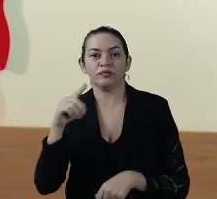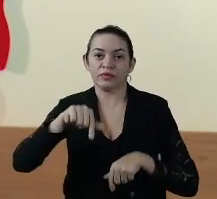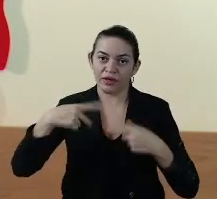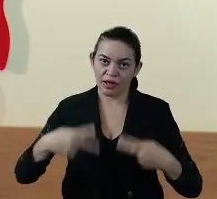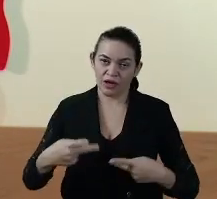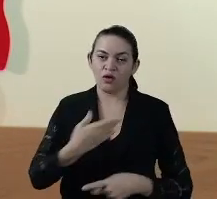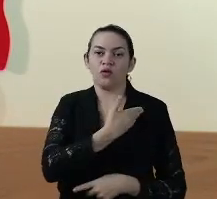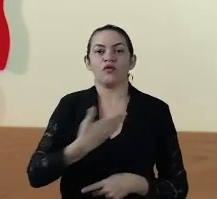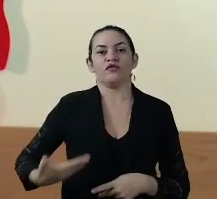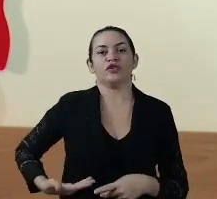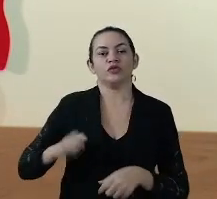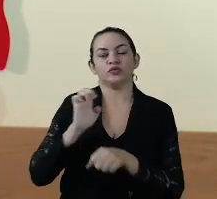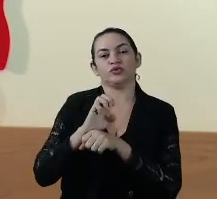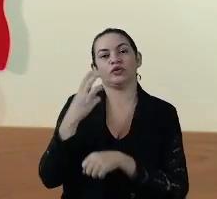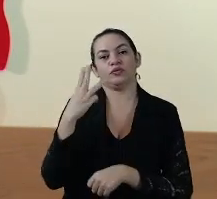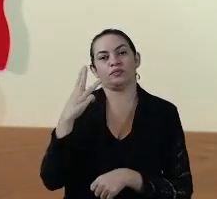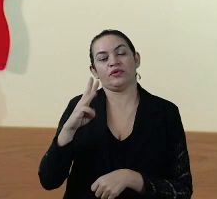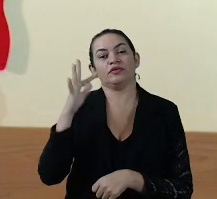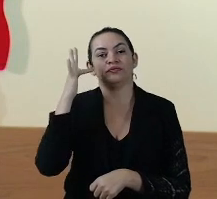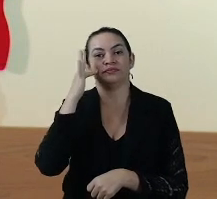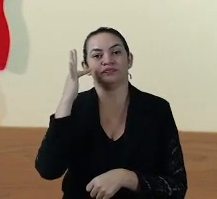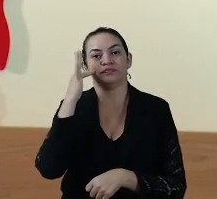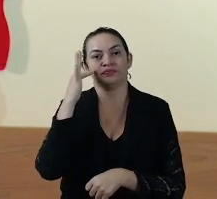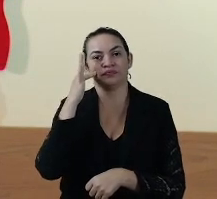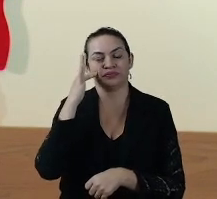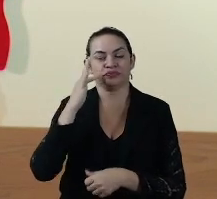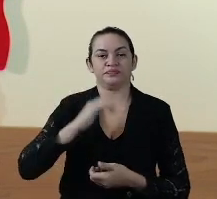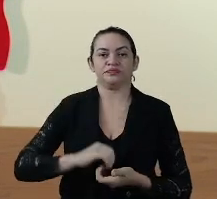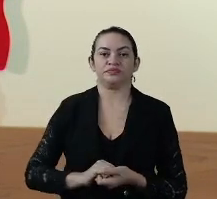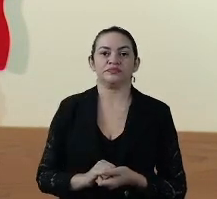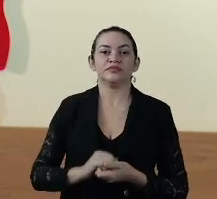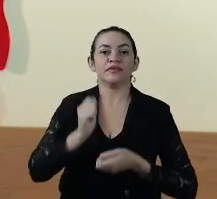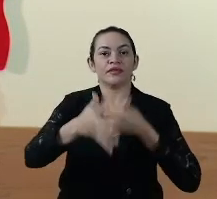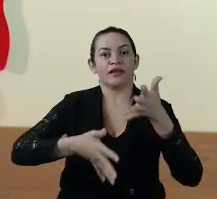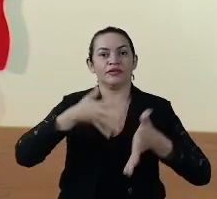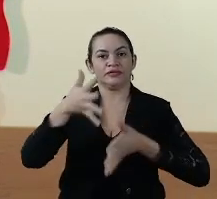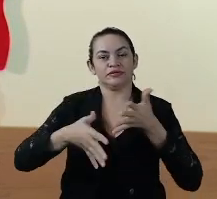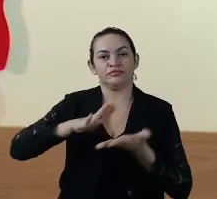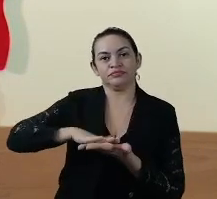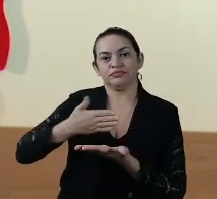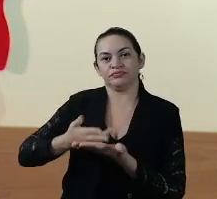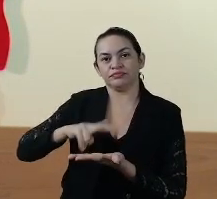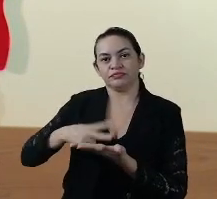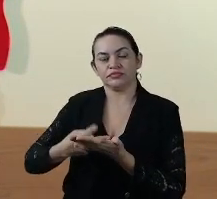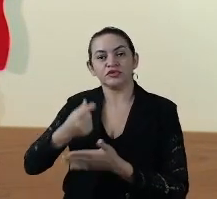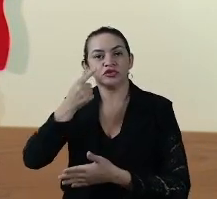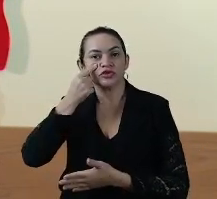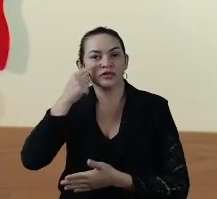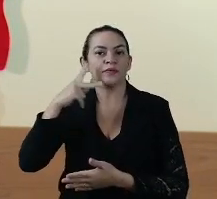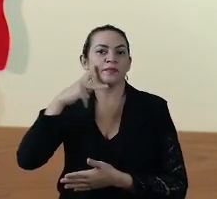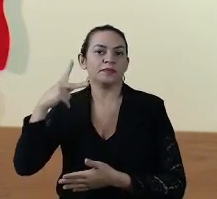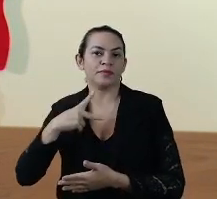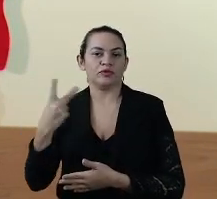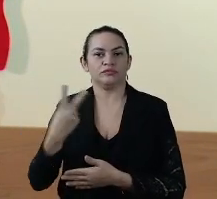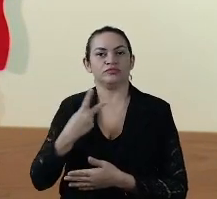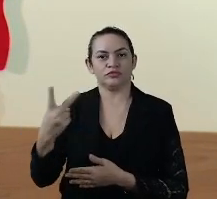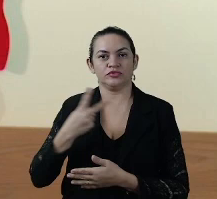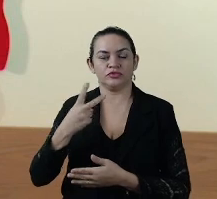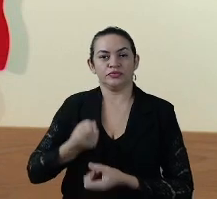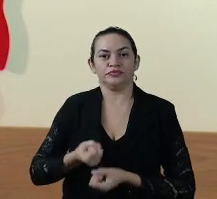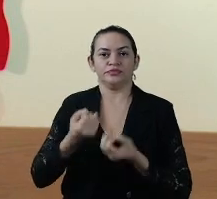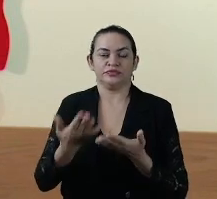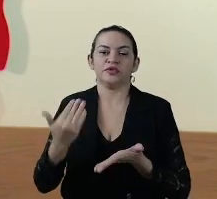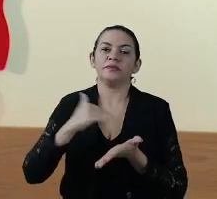Presente aqui o governador do Estado do Maranhão, o senhor Flávio Dino. Nas libras, os intérpretes de Assi Estrela e Paulo Eduardo,